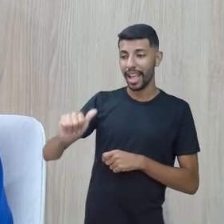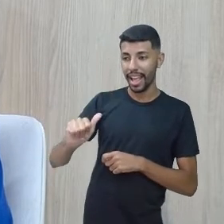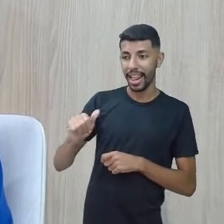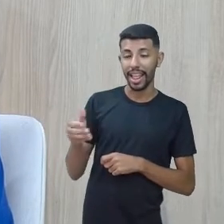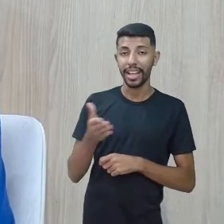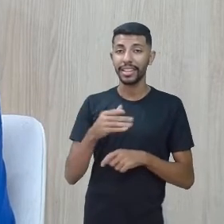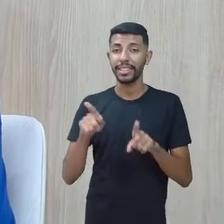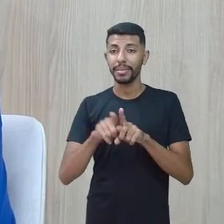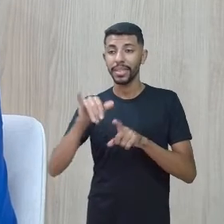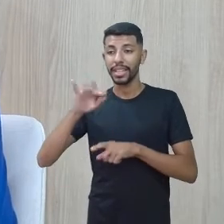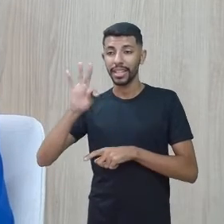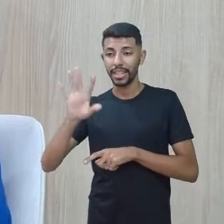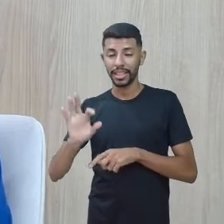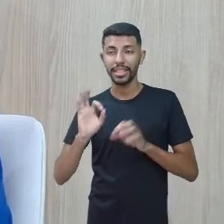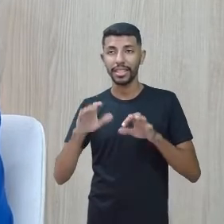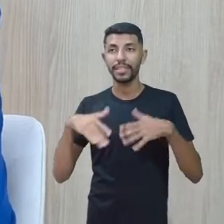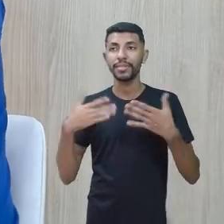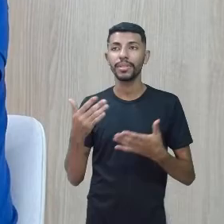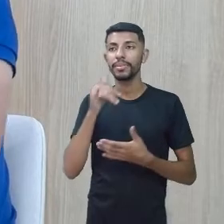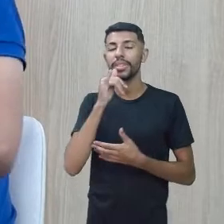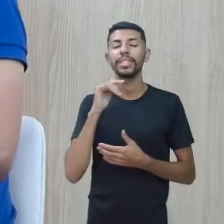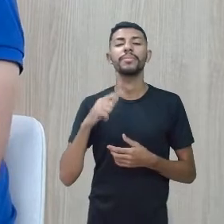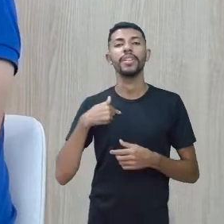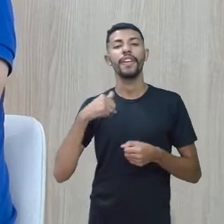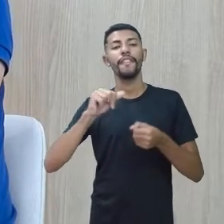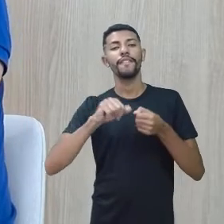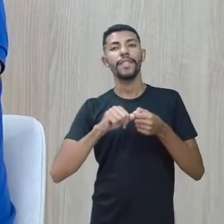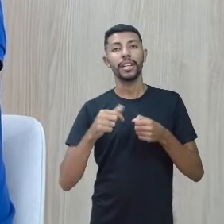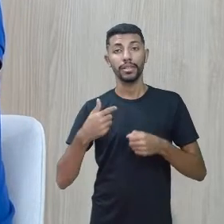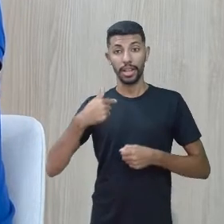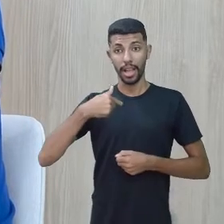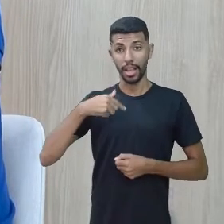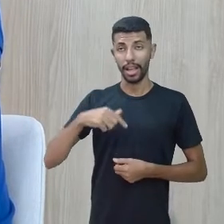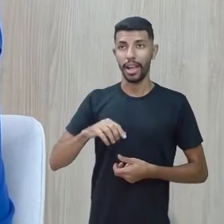vez de ser do, vai ser das. Ou seja, eu faço, I do.